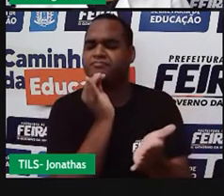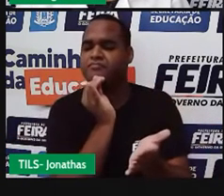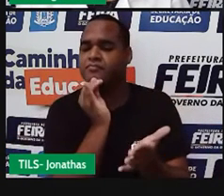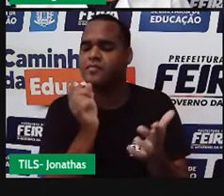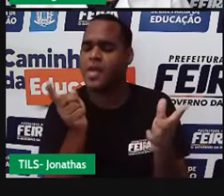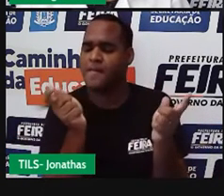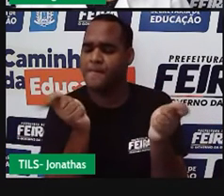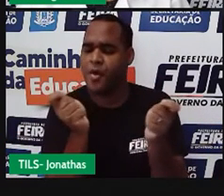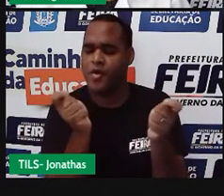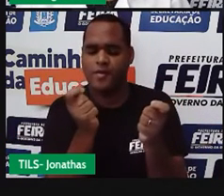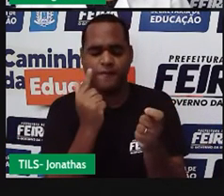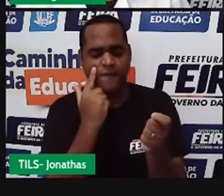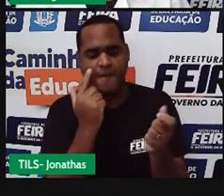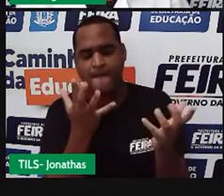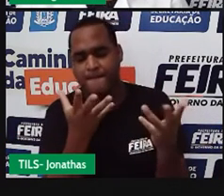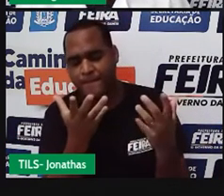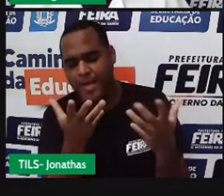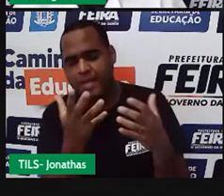gente